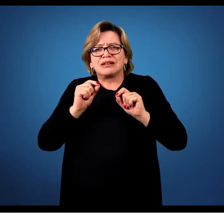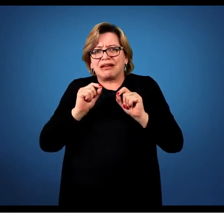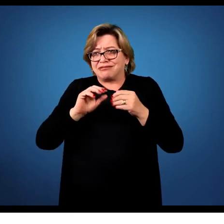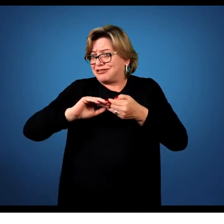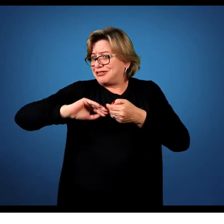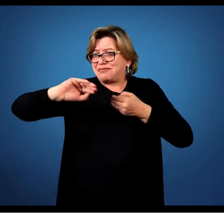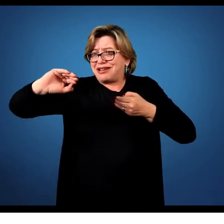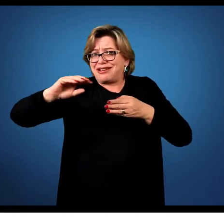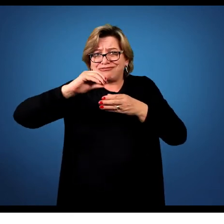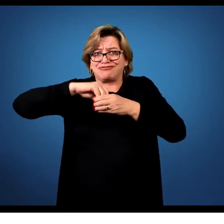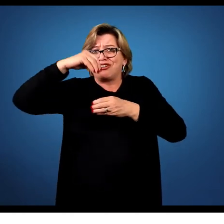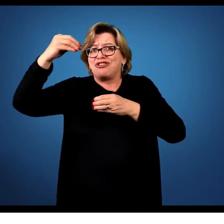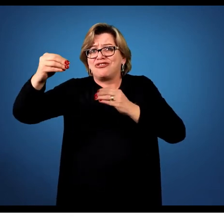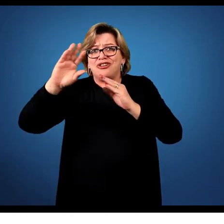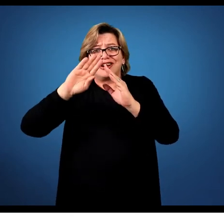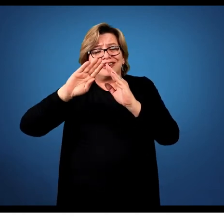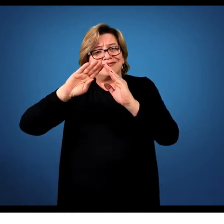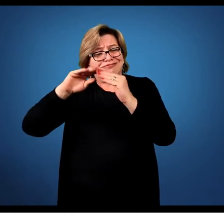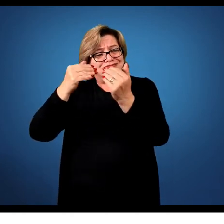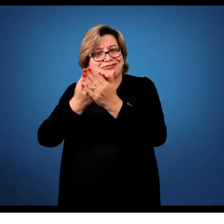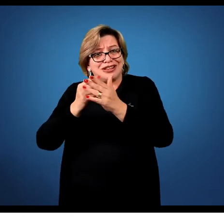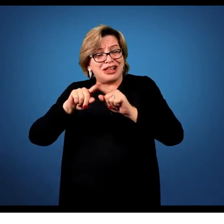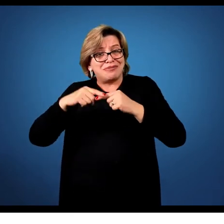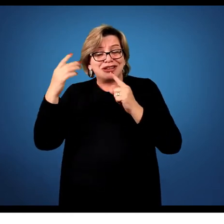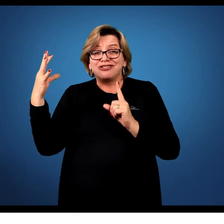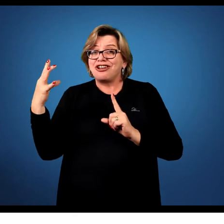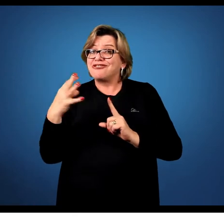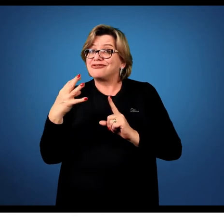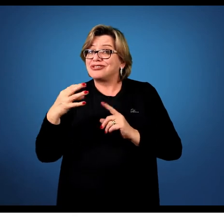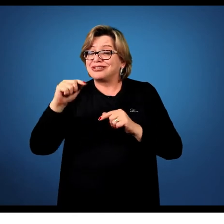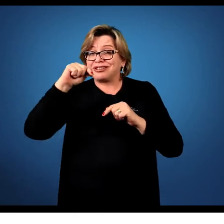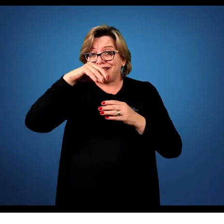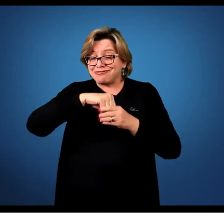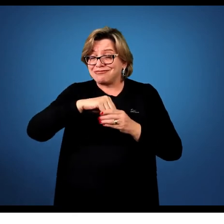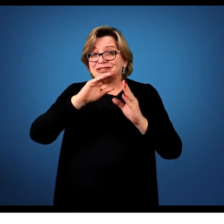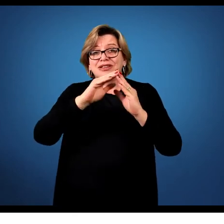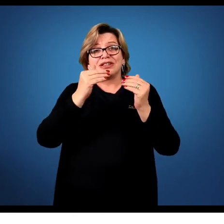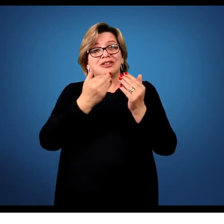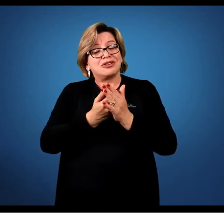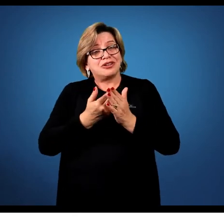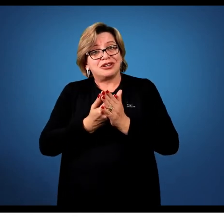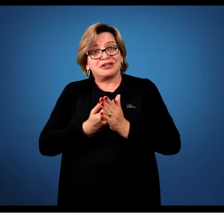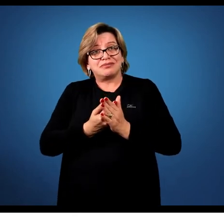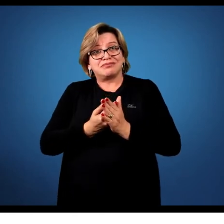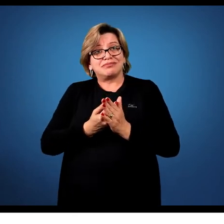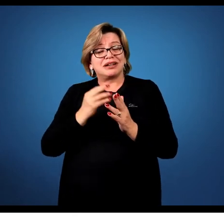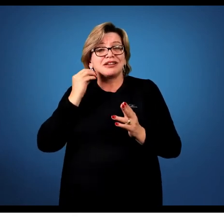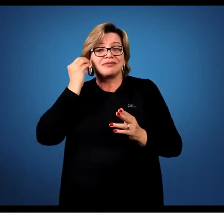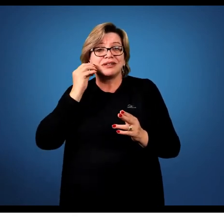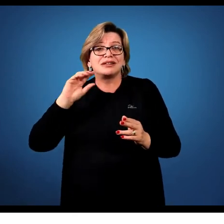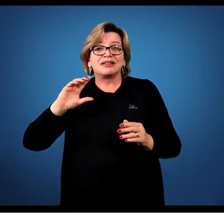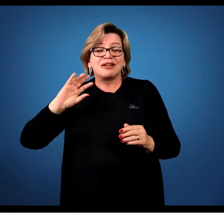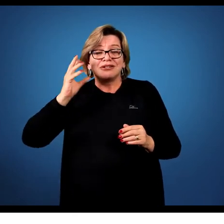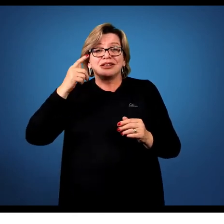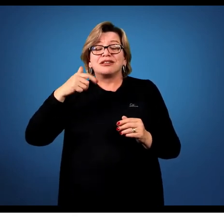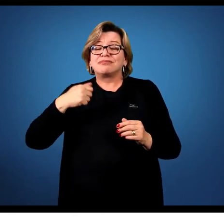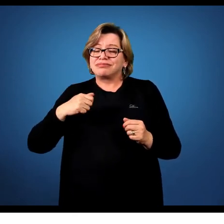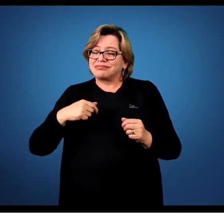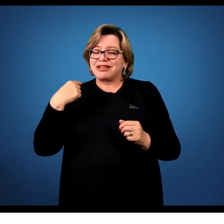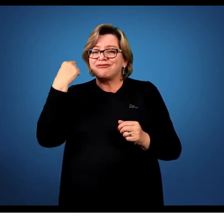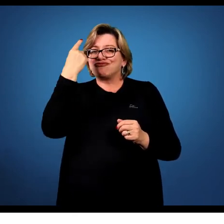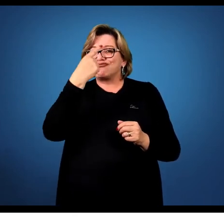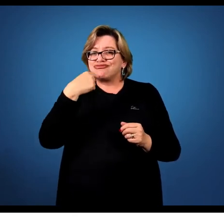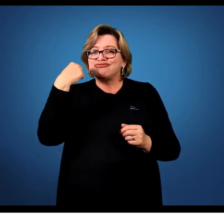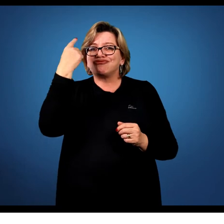da sala de aula, mas que tem uma grande influência no que vai acontecer lá dentro. Então, para que a experiência aconteça, você precisa de tempo, de um tempo, para que ele vá se